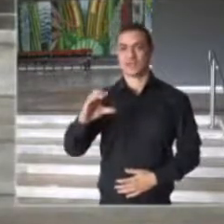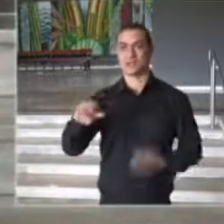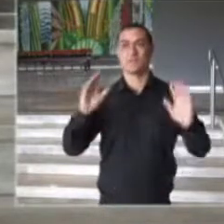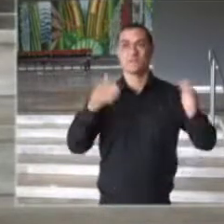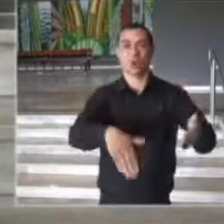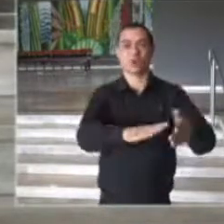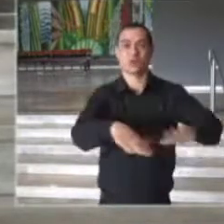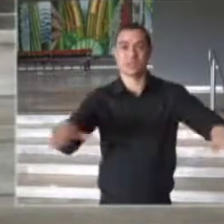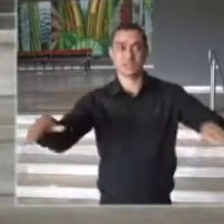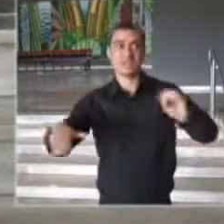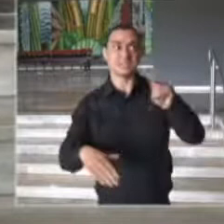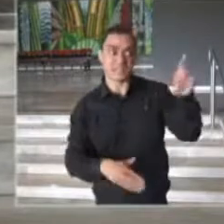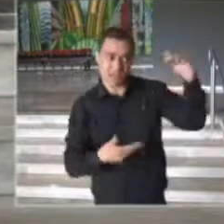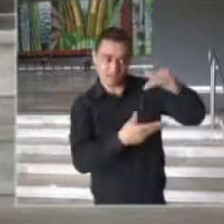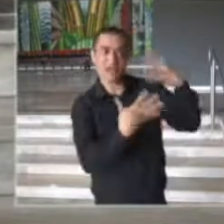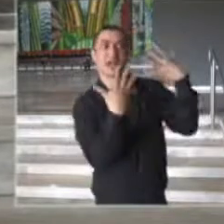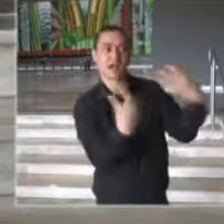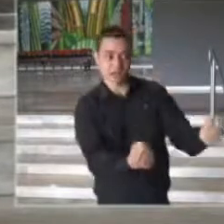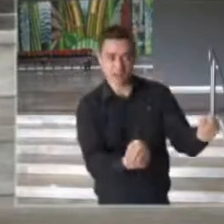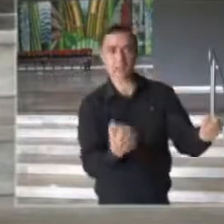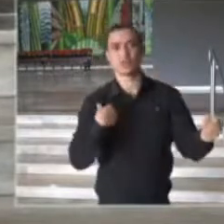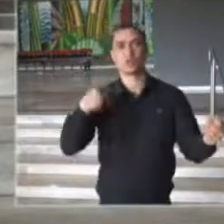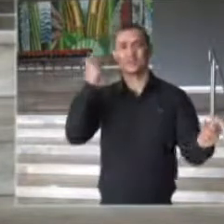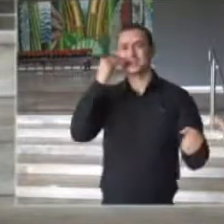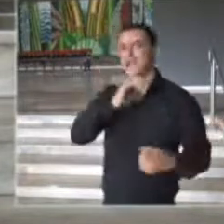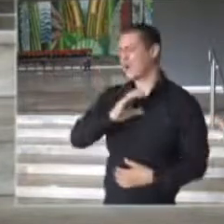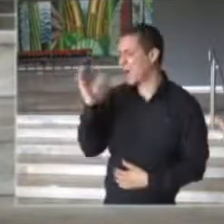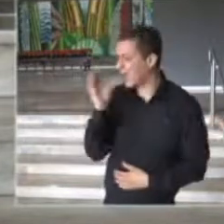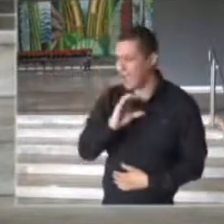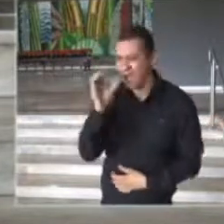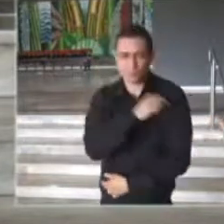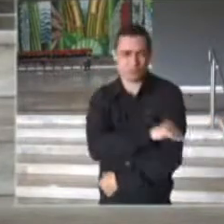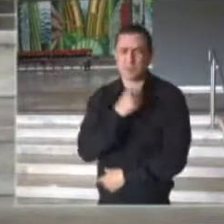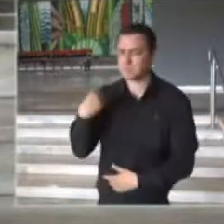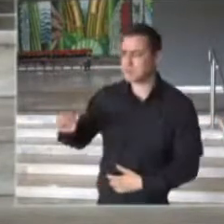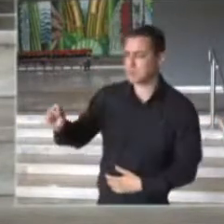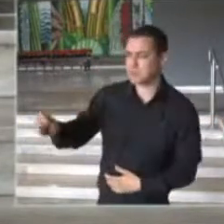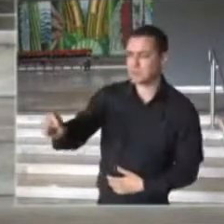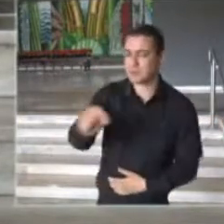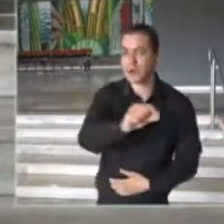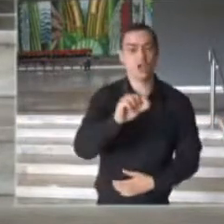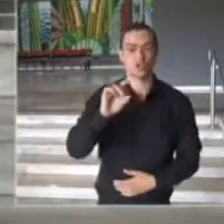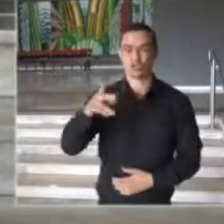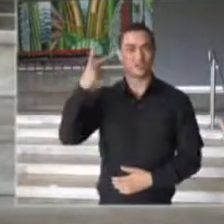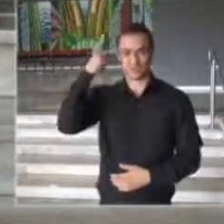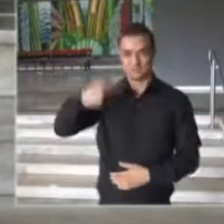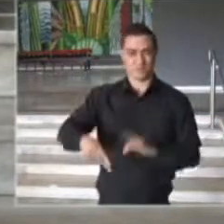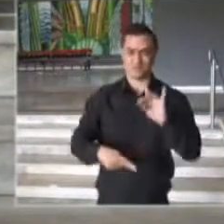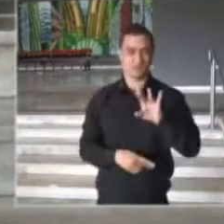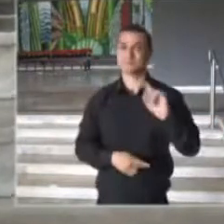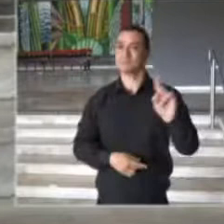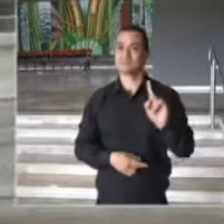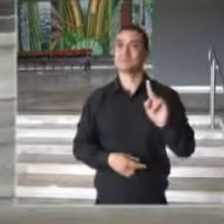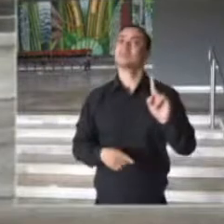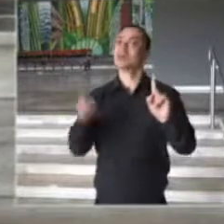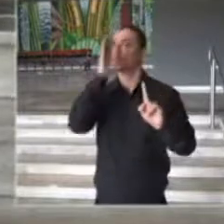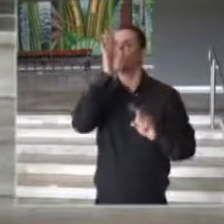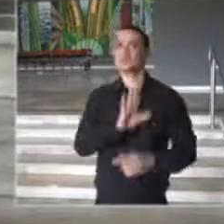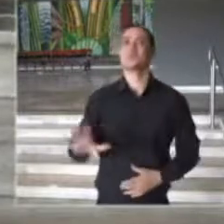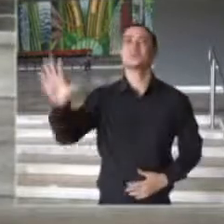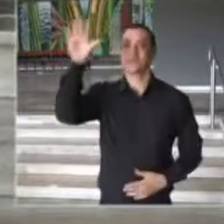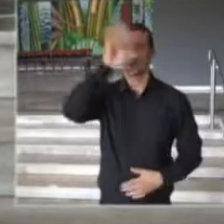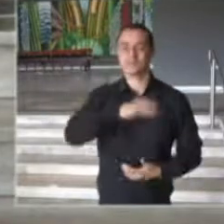se isto ocorrer, nós teremos condição de agilizar fortemente a vacinação, não só em São Paulo, mas em todo o Brasil.